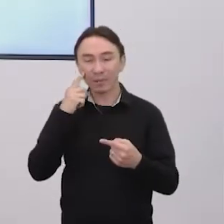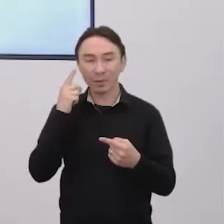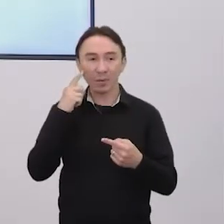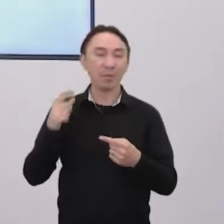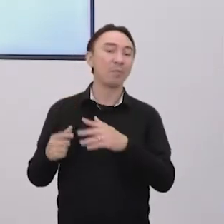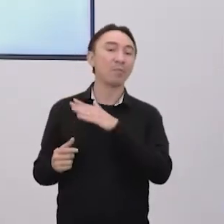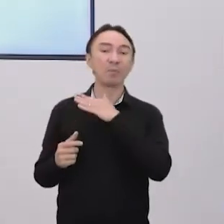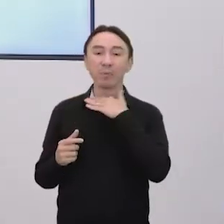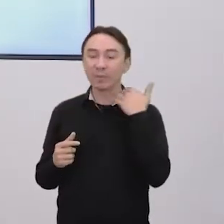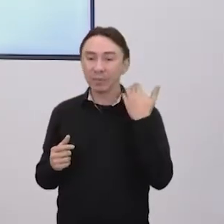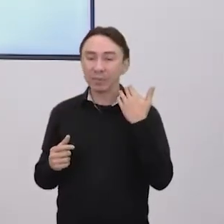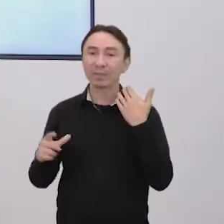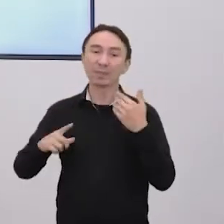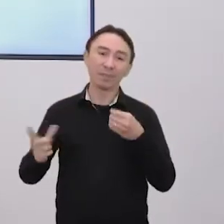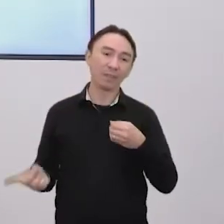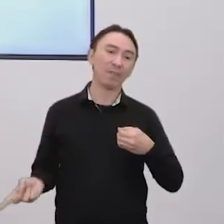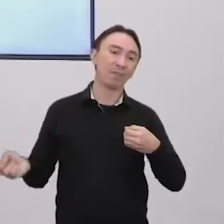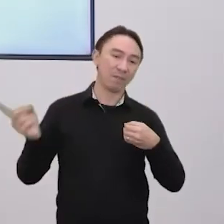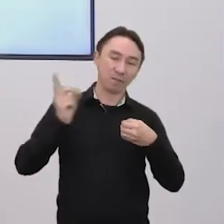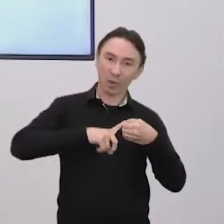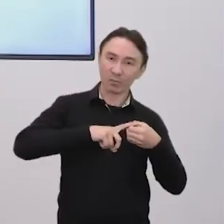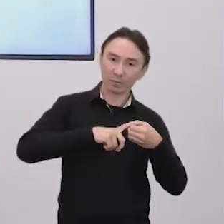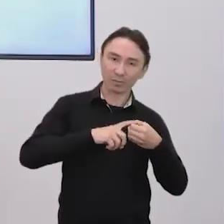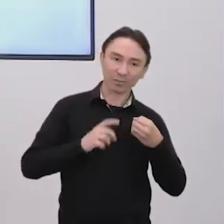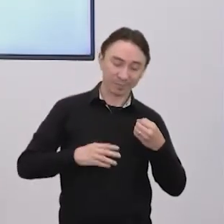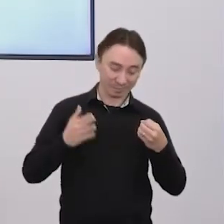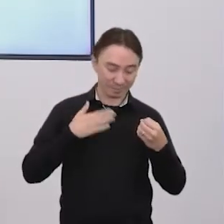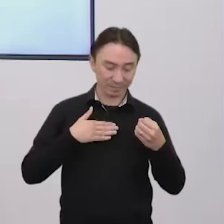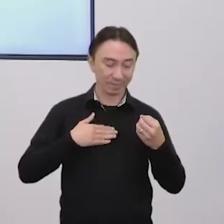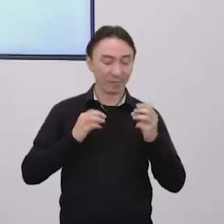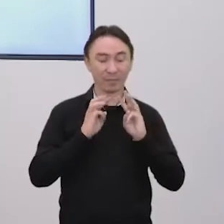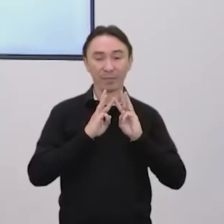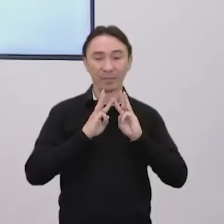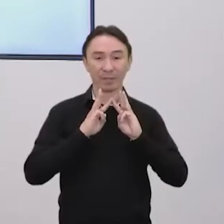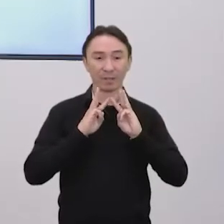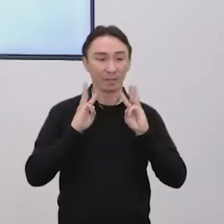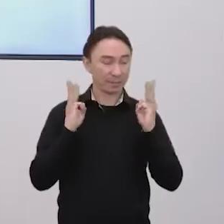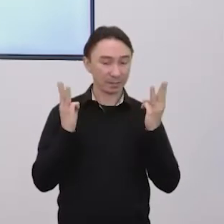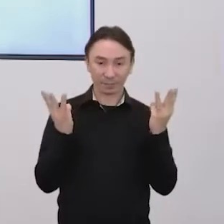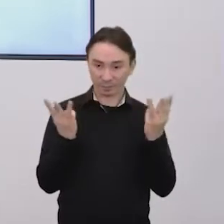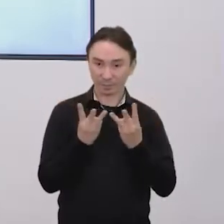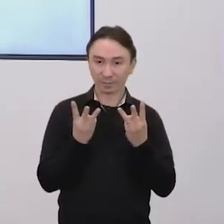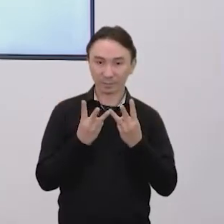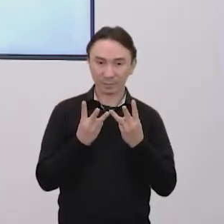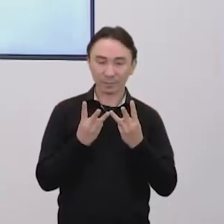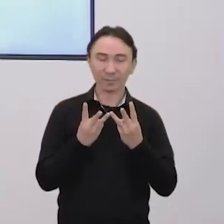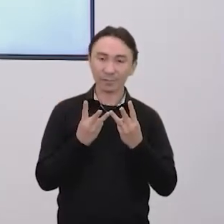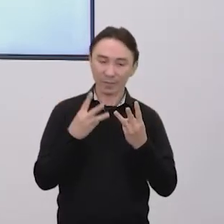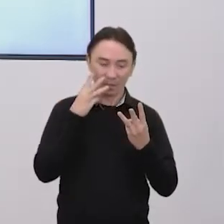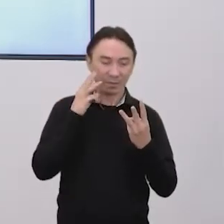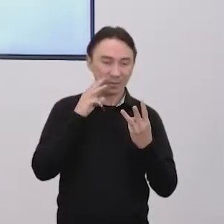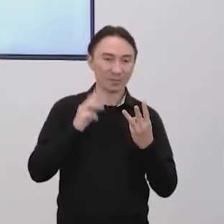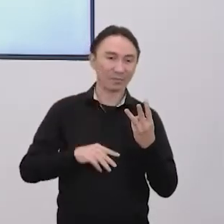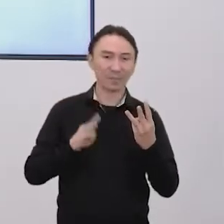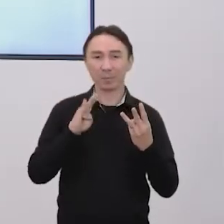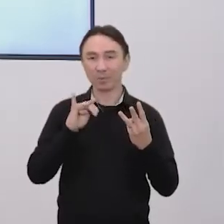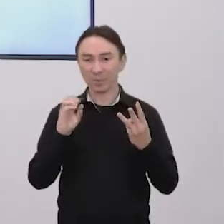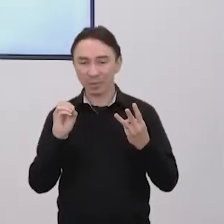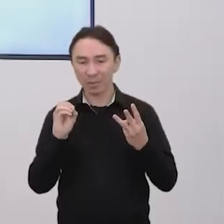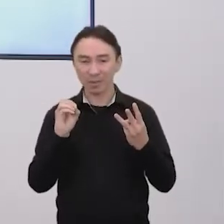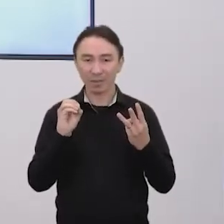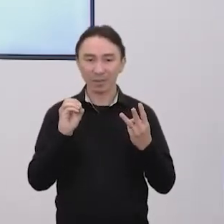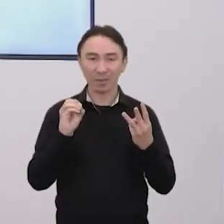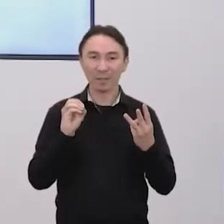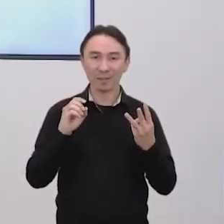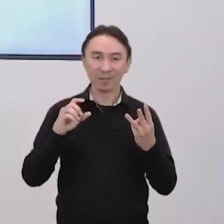também para a natureza, essa massa, né, quando eu morro eu viro uma biomassa, né? Então, a gente vai fazer